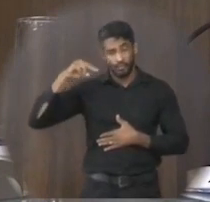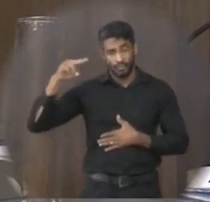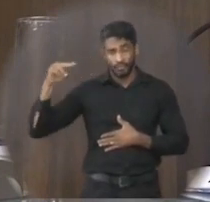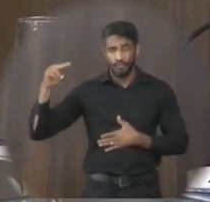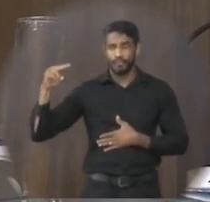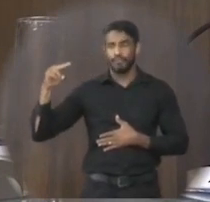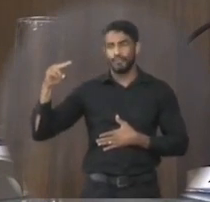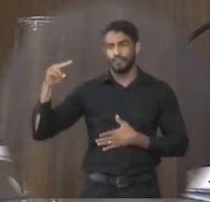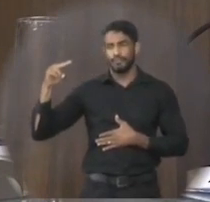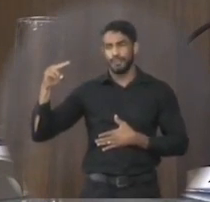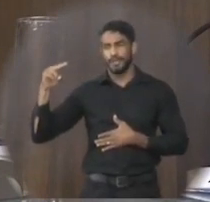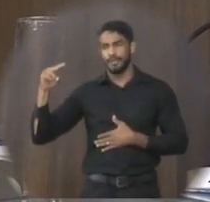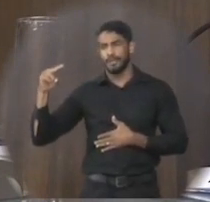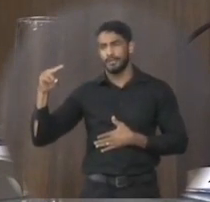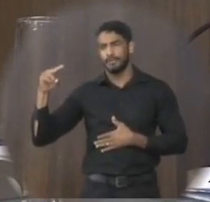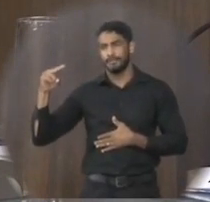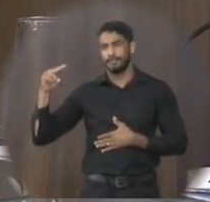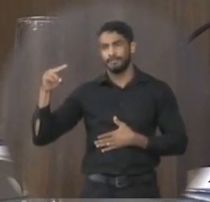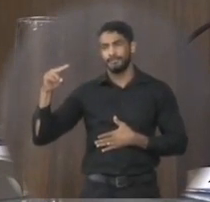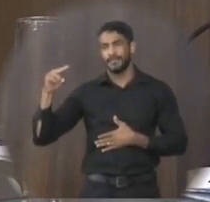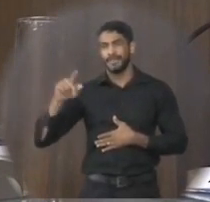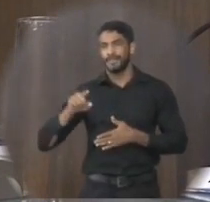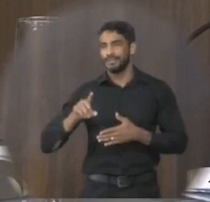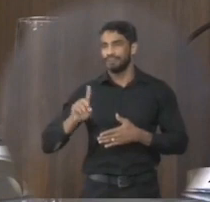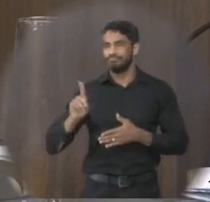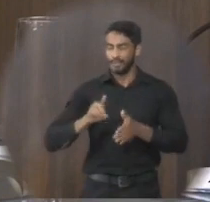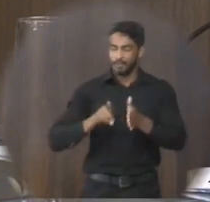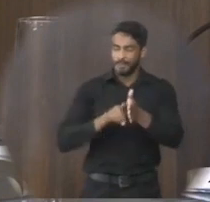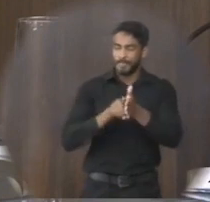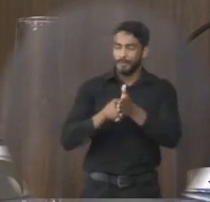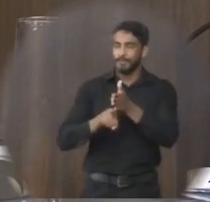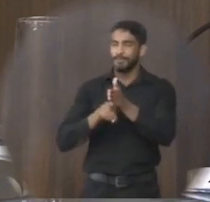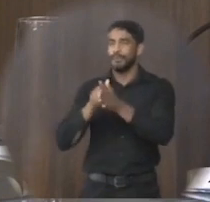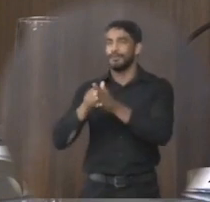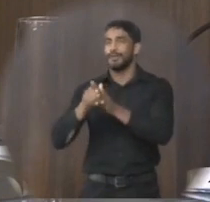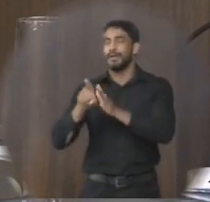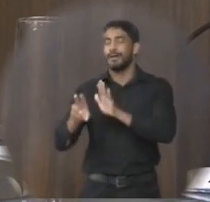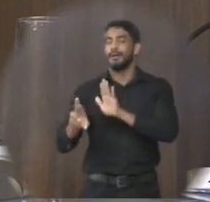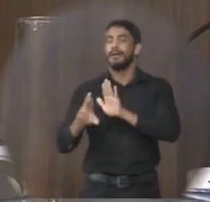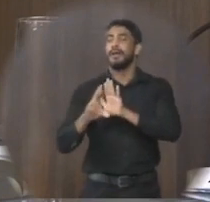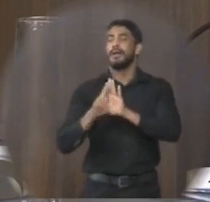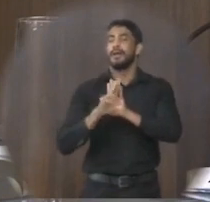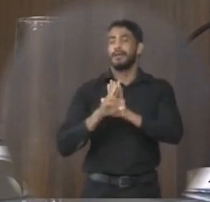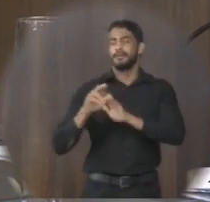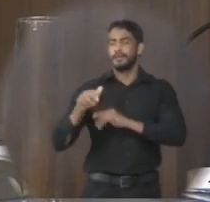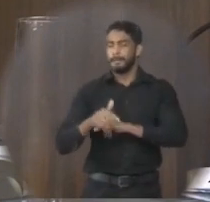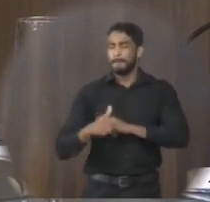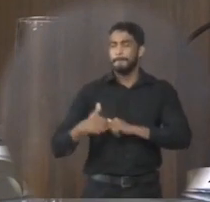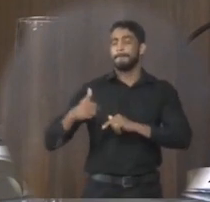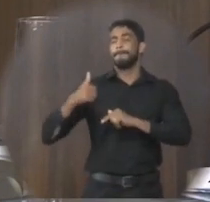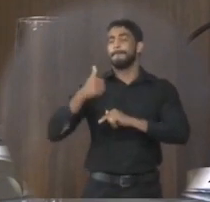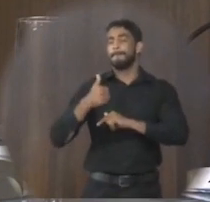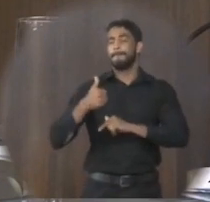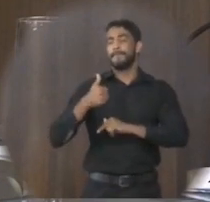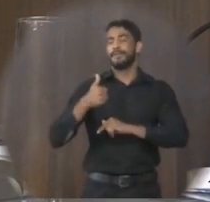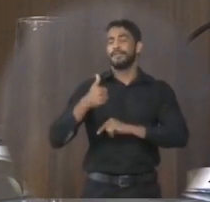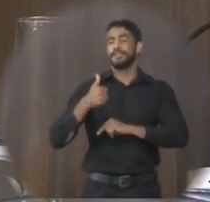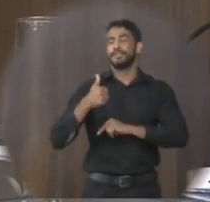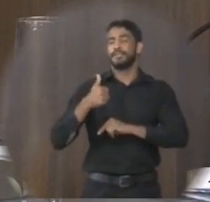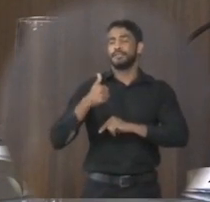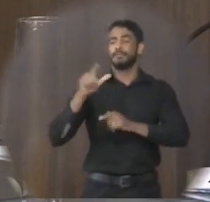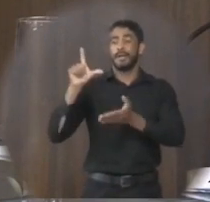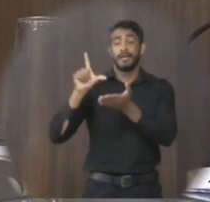vai omitir de não buscar um resultado maior positivo que seja para